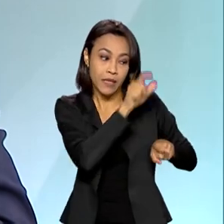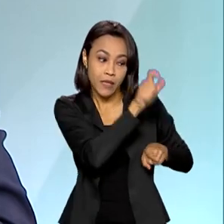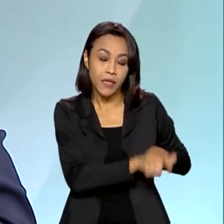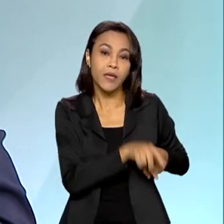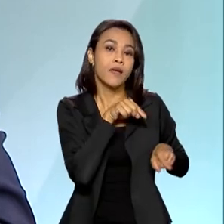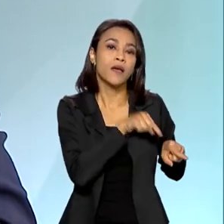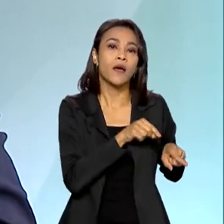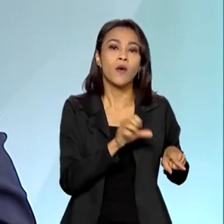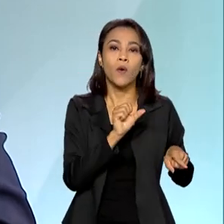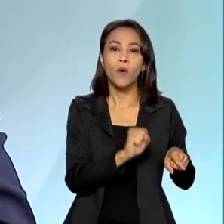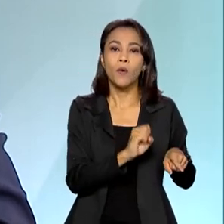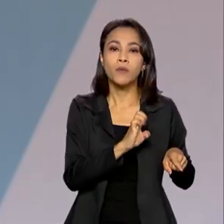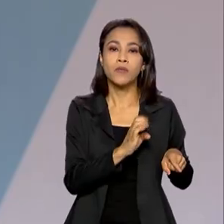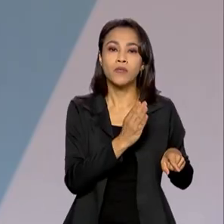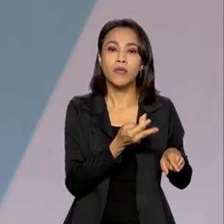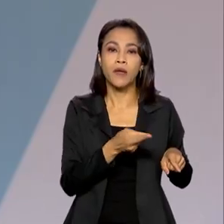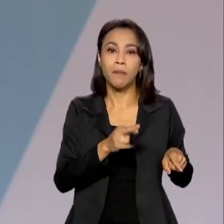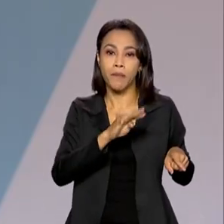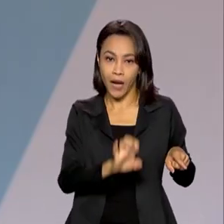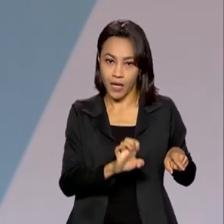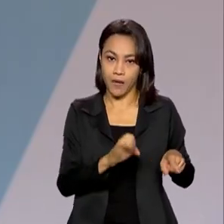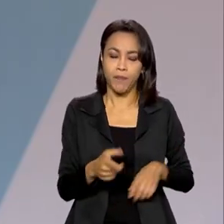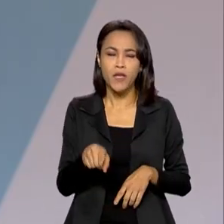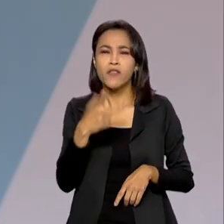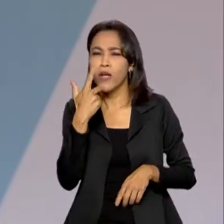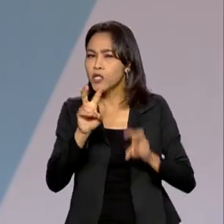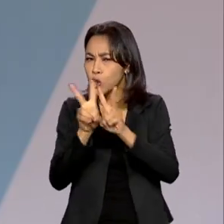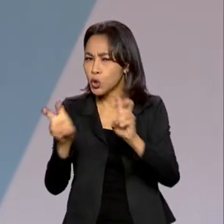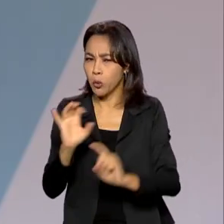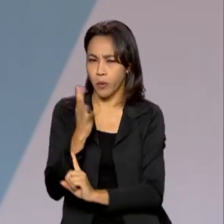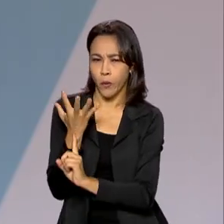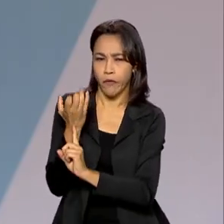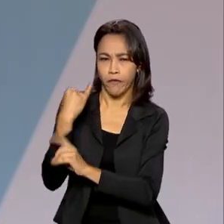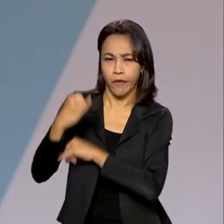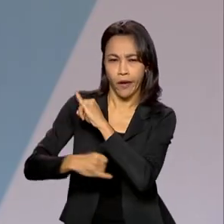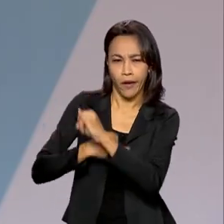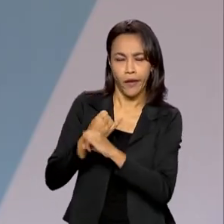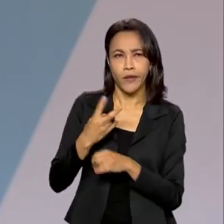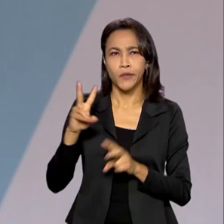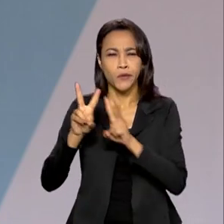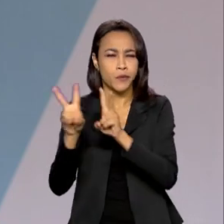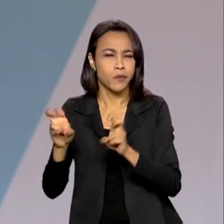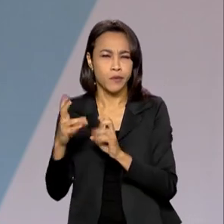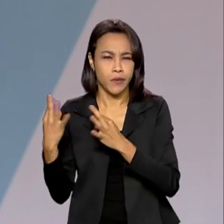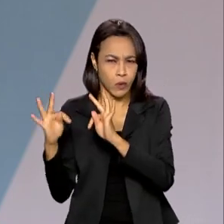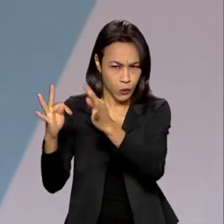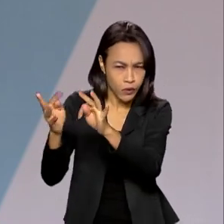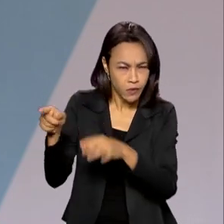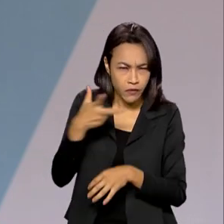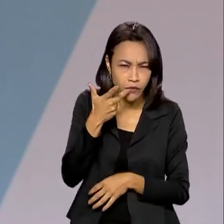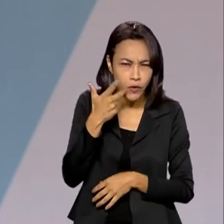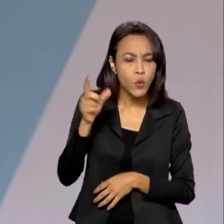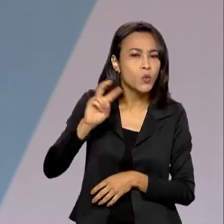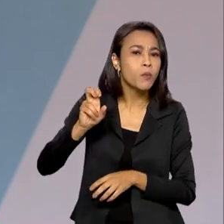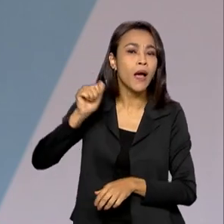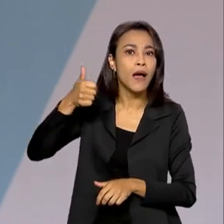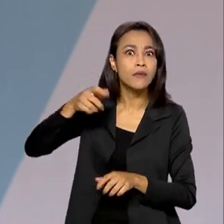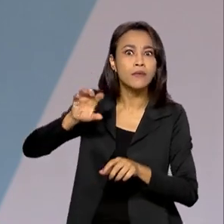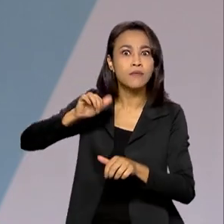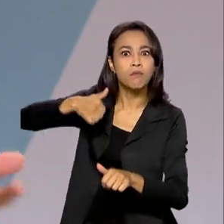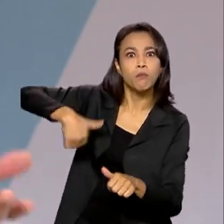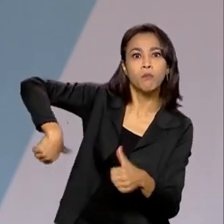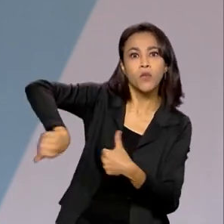-Fi a essas pequenas comunidades. E já que o senhor está falando de Wi-Fi, estamos falando aí de tecnologia, o senhor mesmo mencionou a transformação digital.